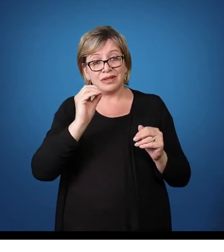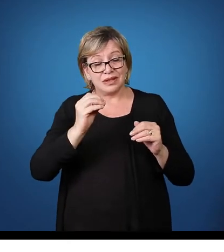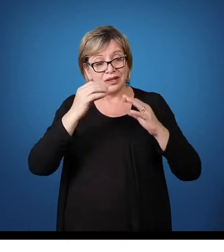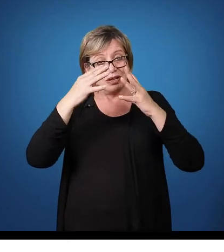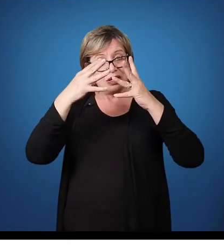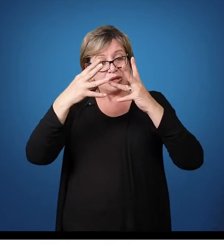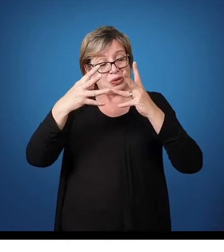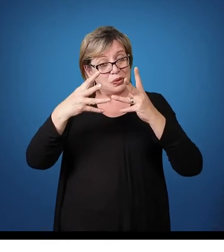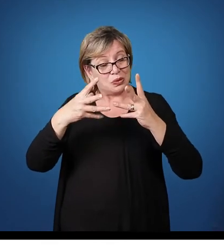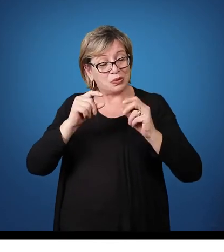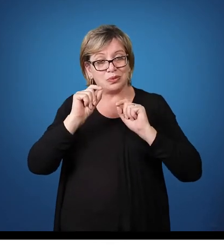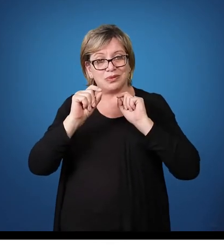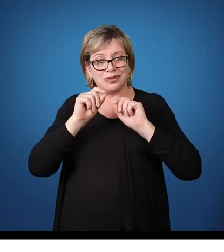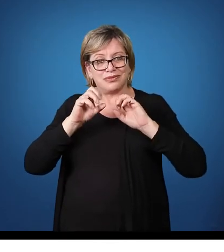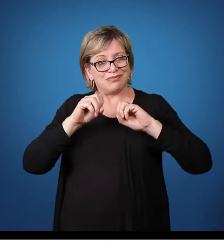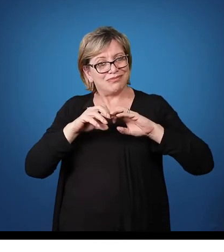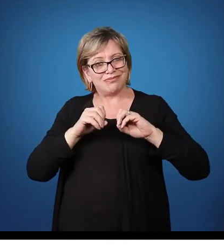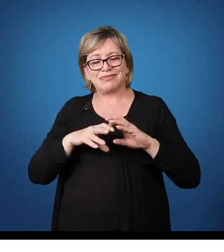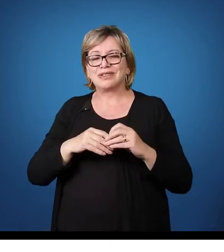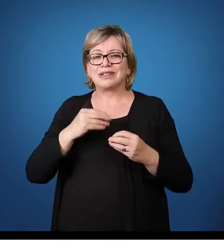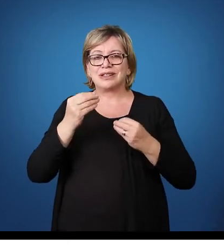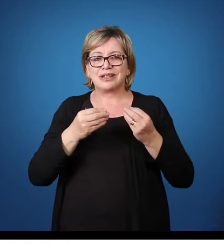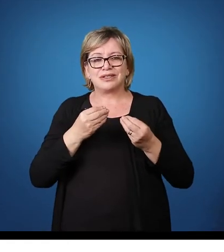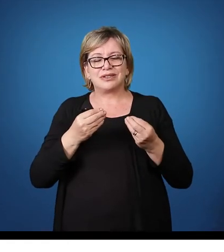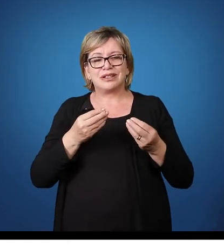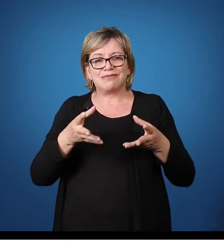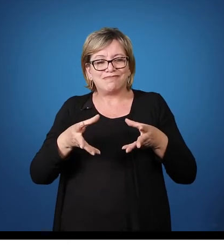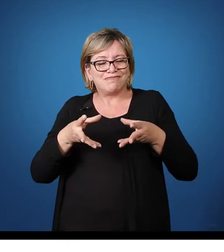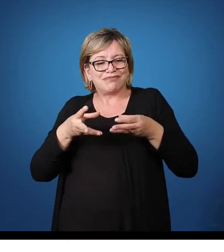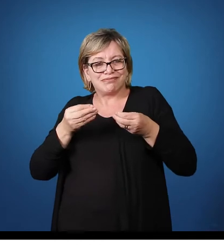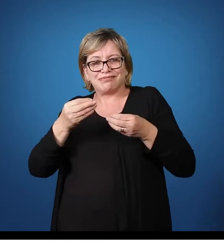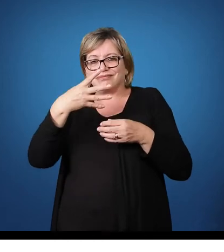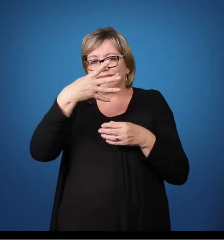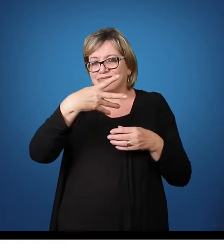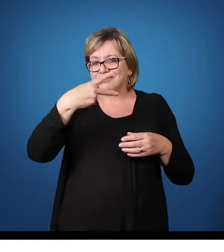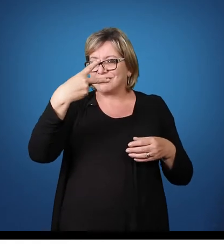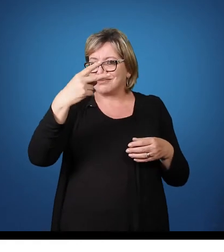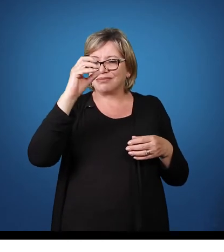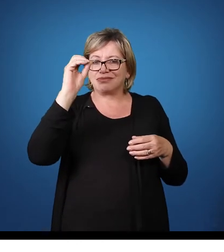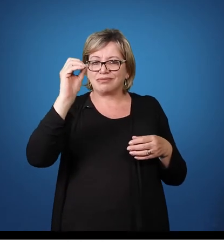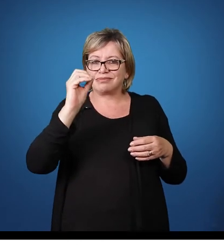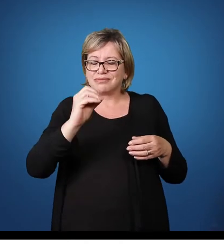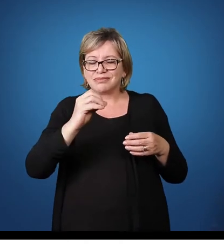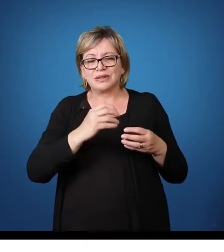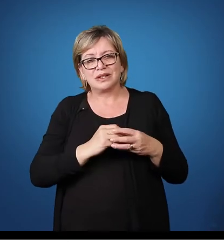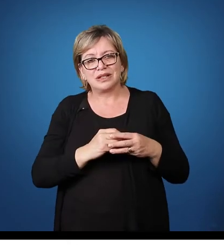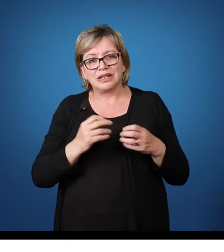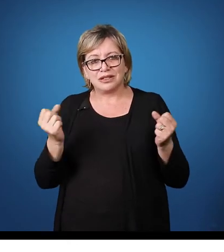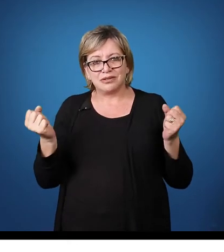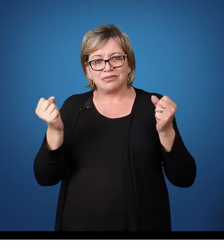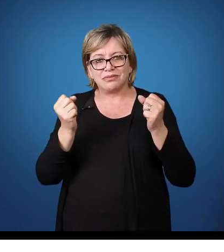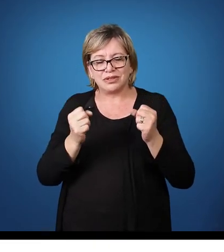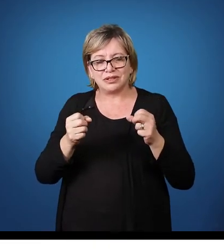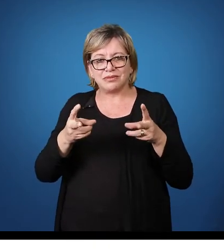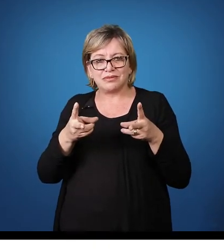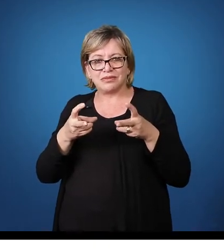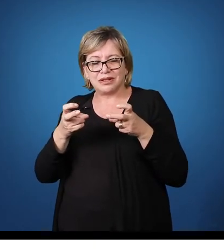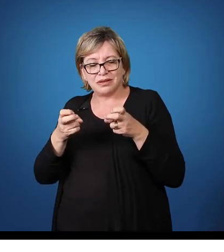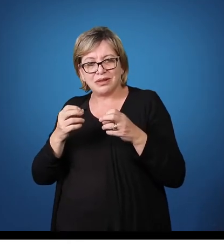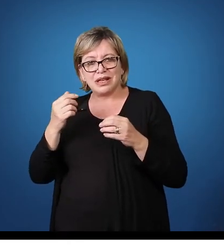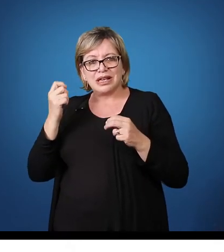tudo, de tudo aquilo que foi colocado para o aluno, então, dessa evolução. e aí nós podemos ver que também alguns alunos